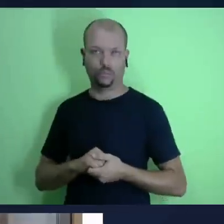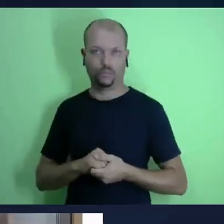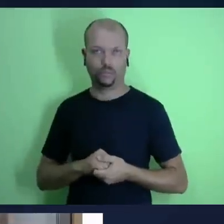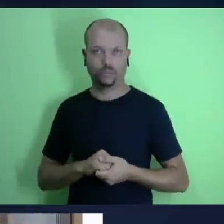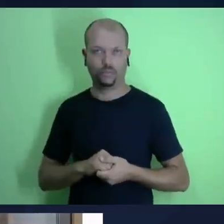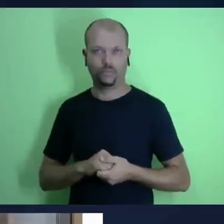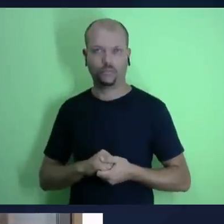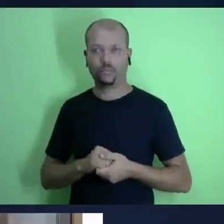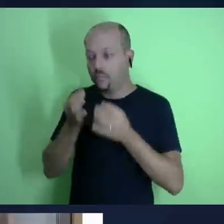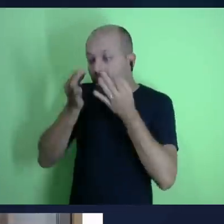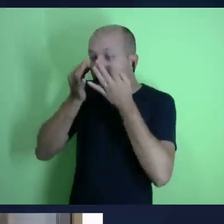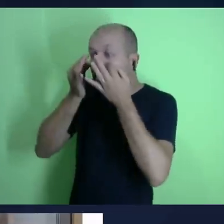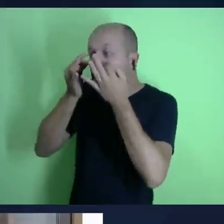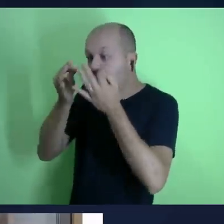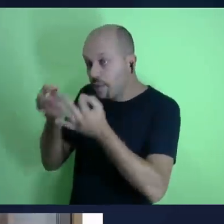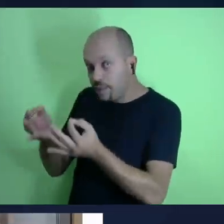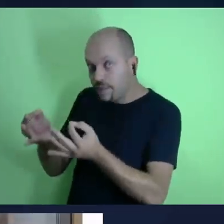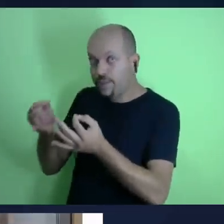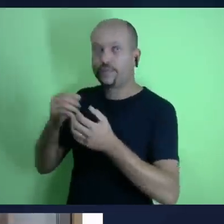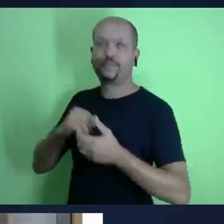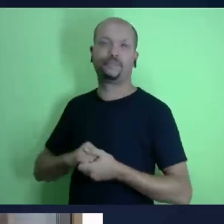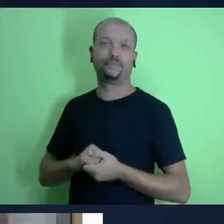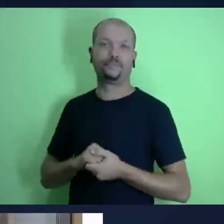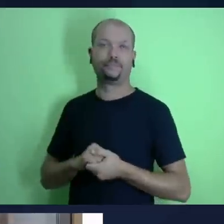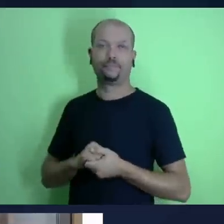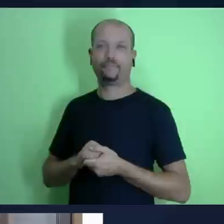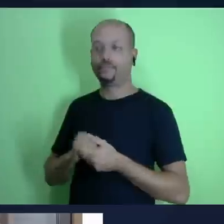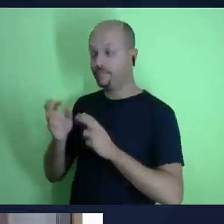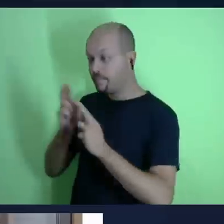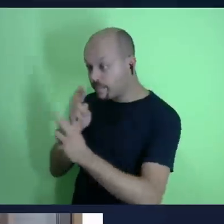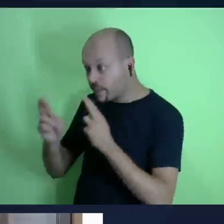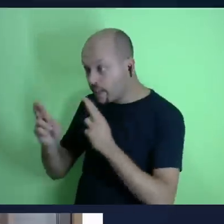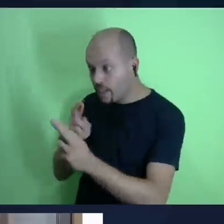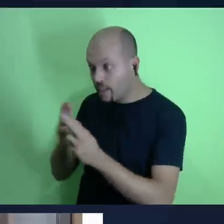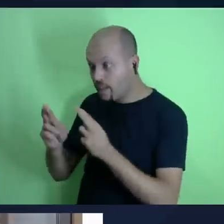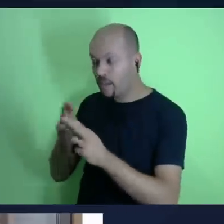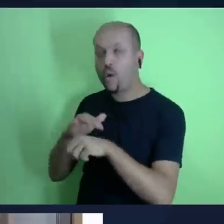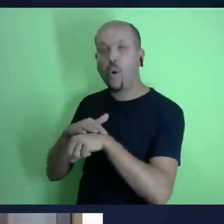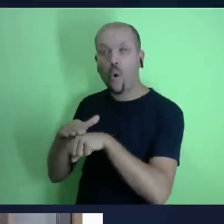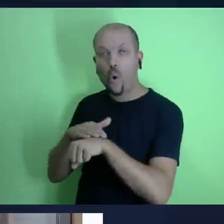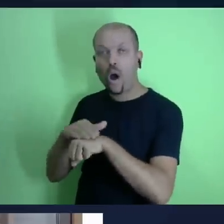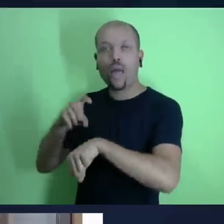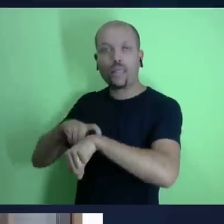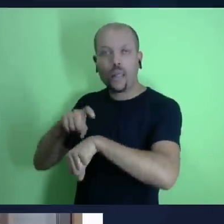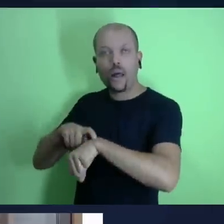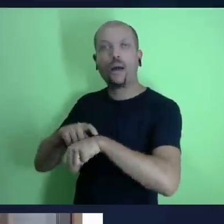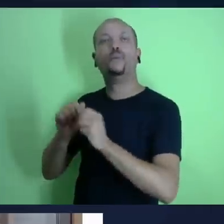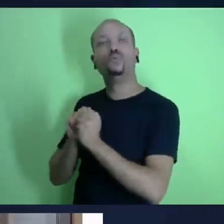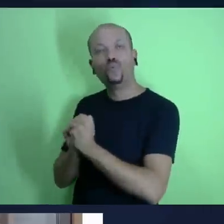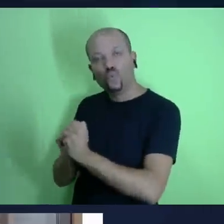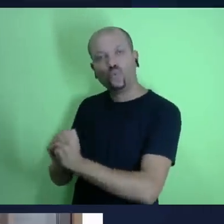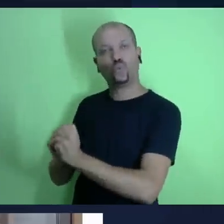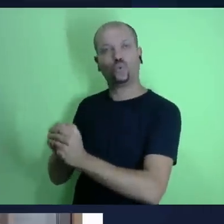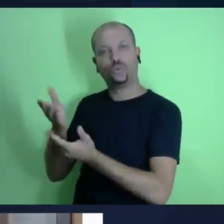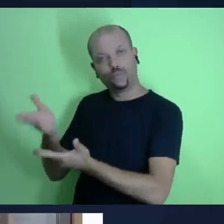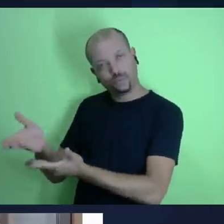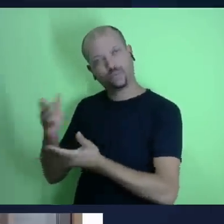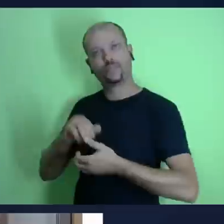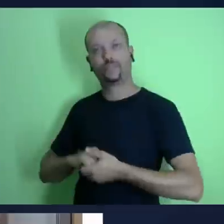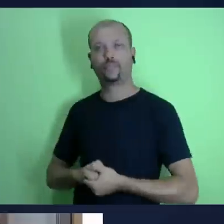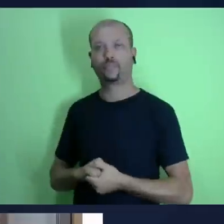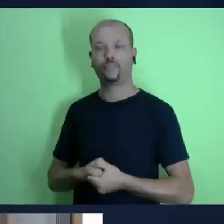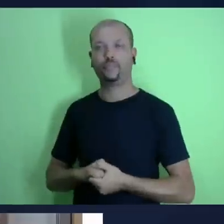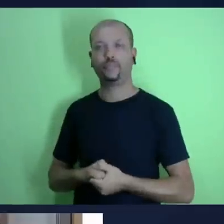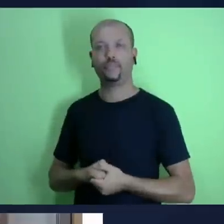você eu amo essa pessoa pensando nessa pessoa presenteando essa pessoa fazendo o que essa